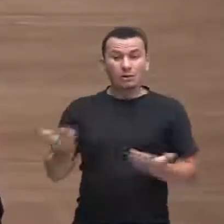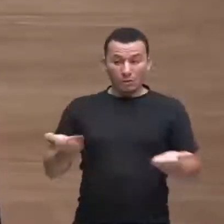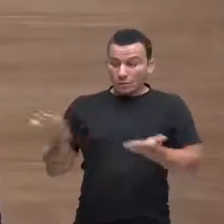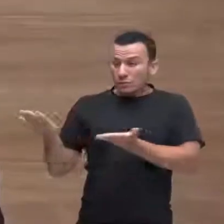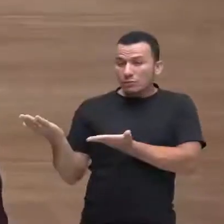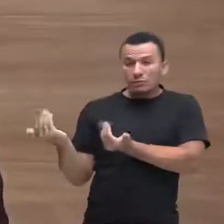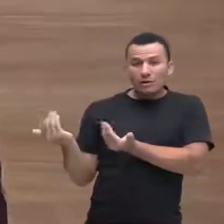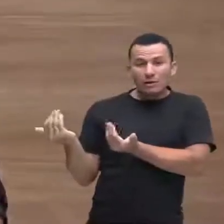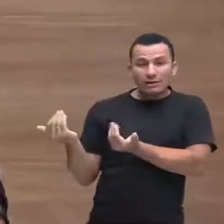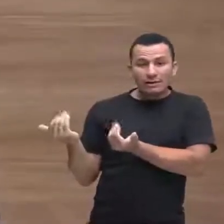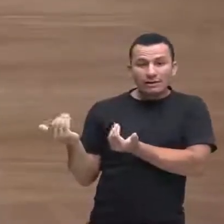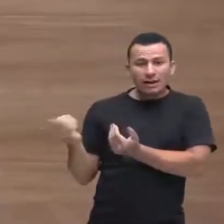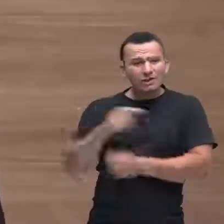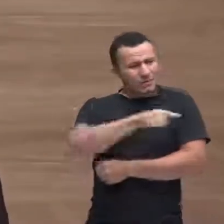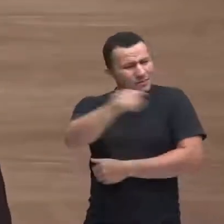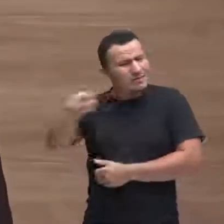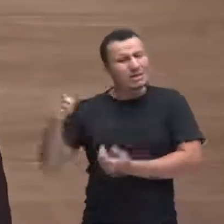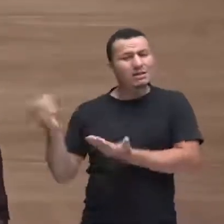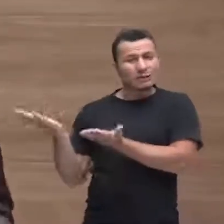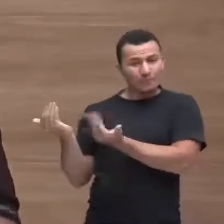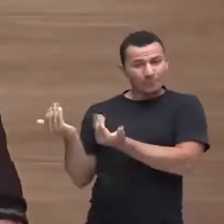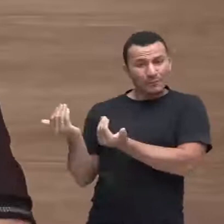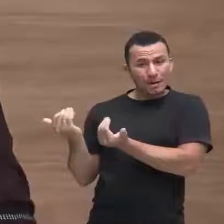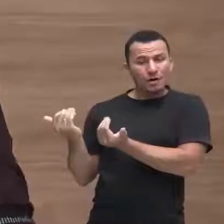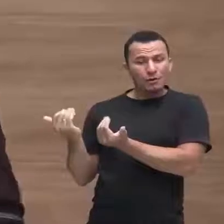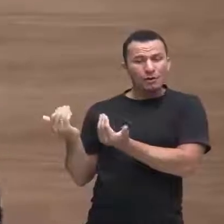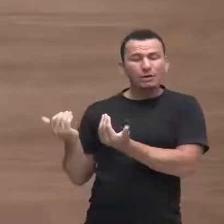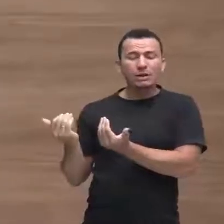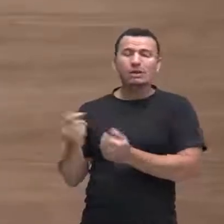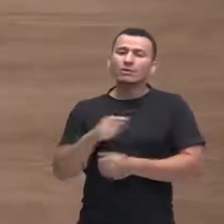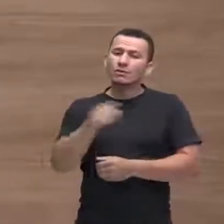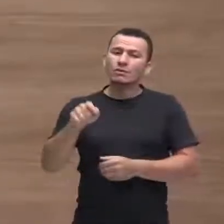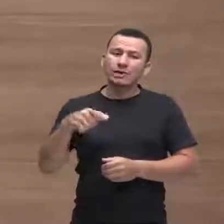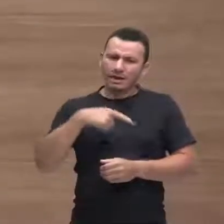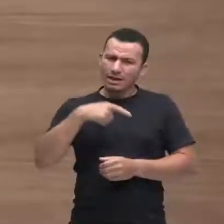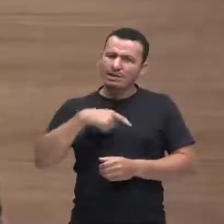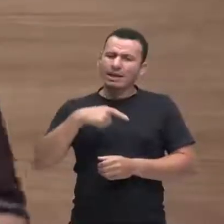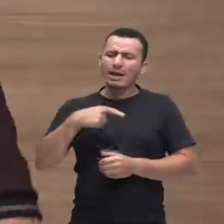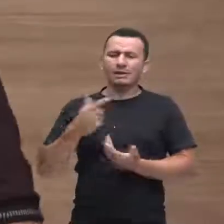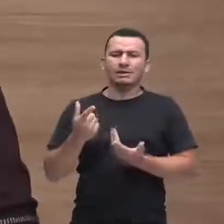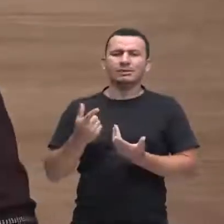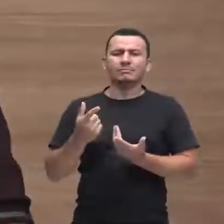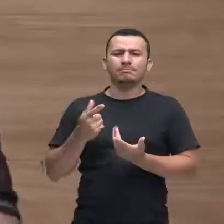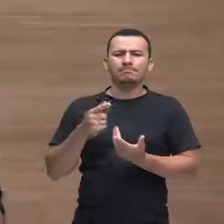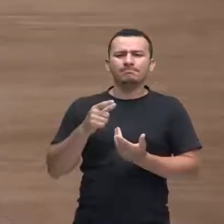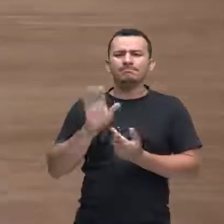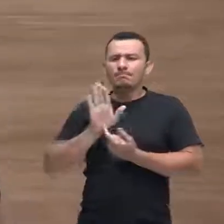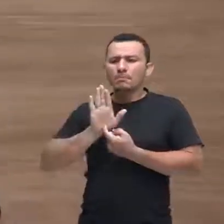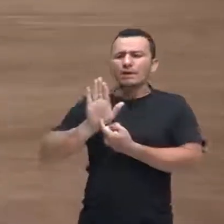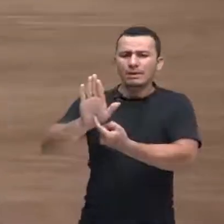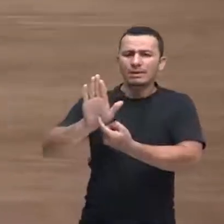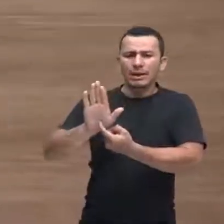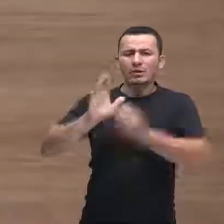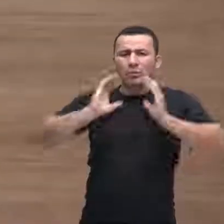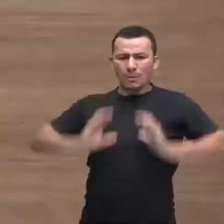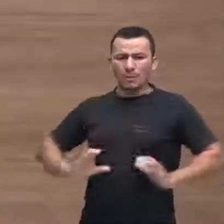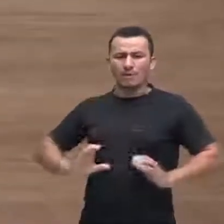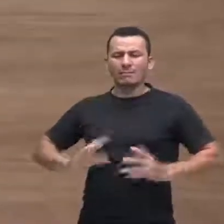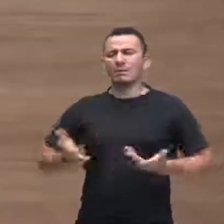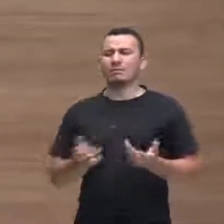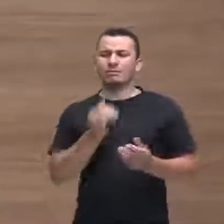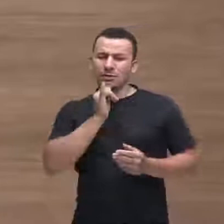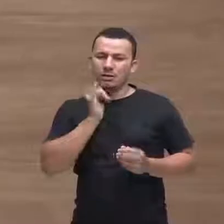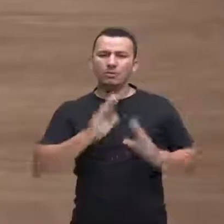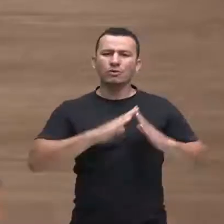gente vocês vocês vocês dão sinais vocês mostram seja na escola